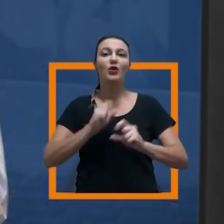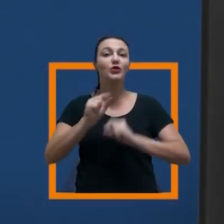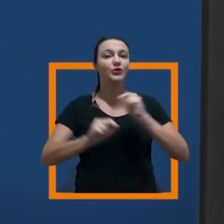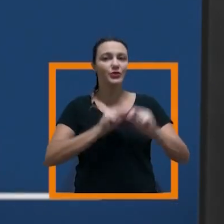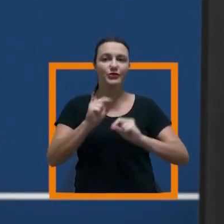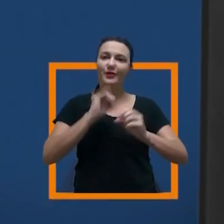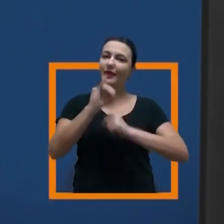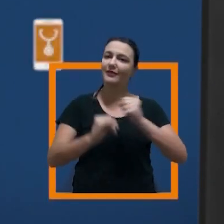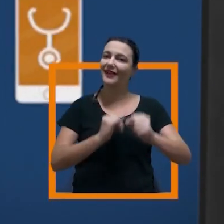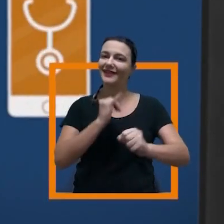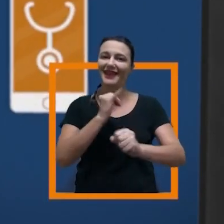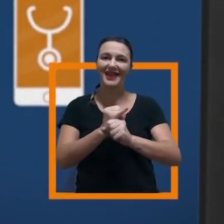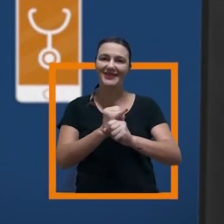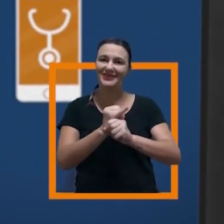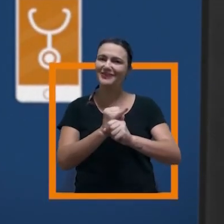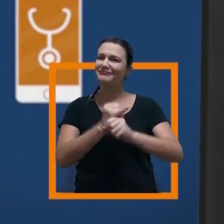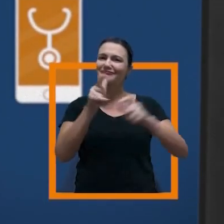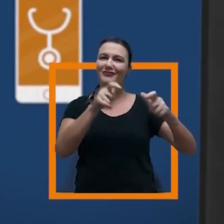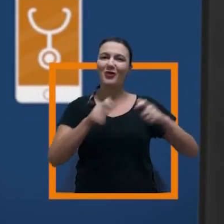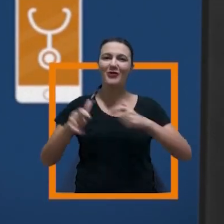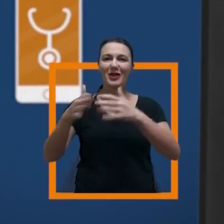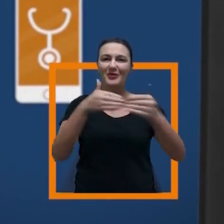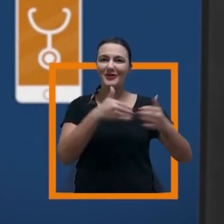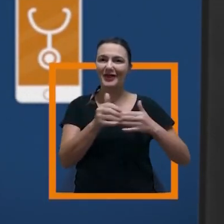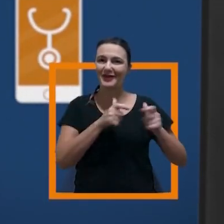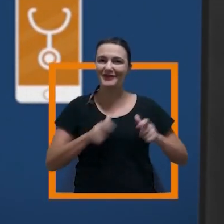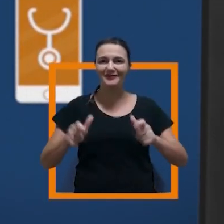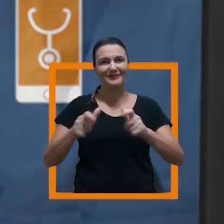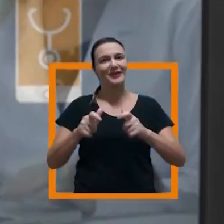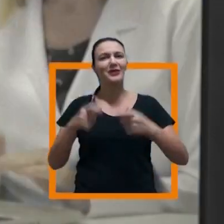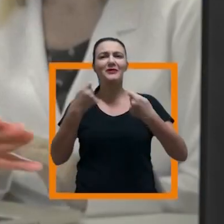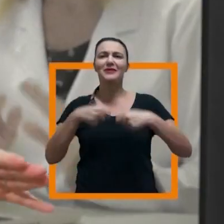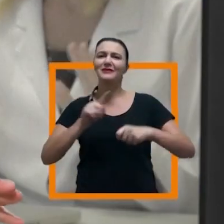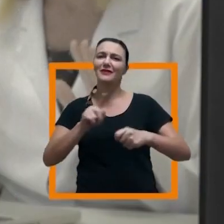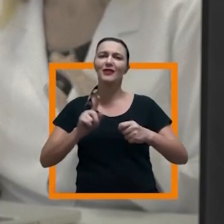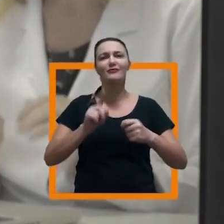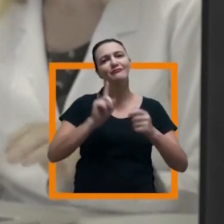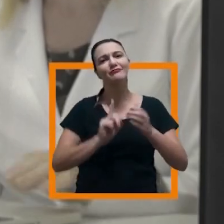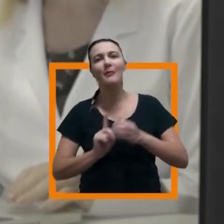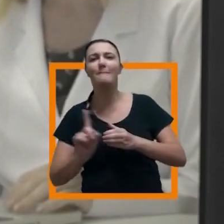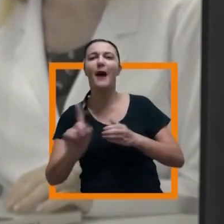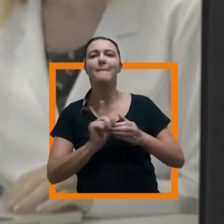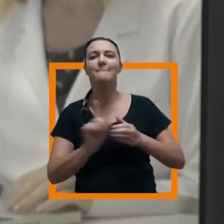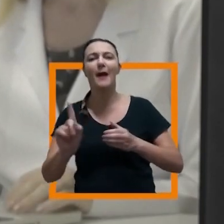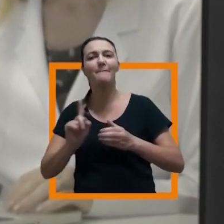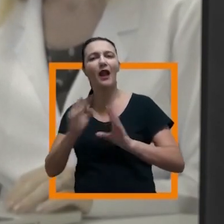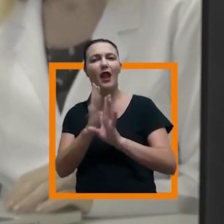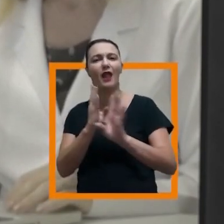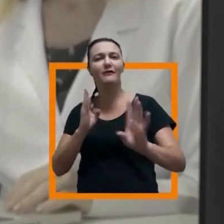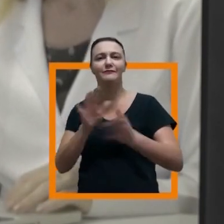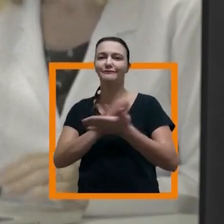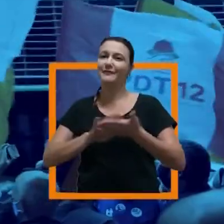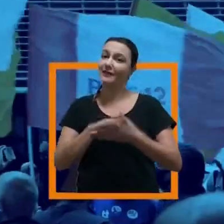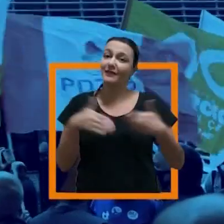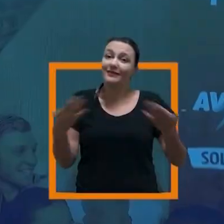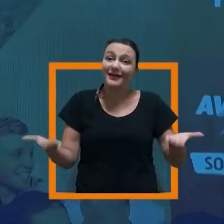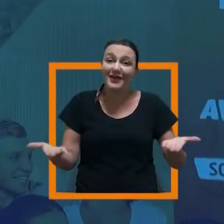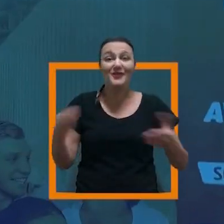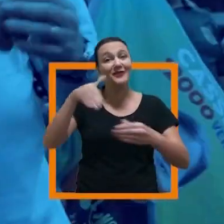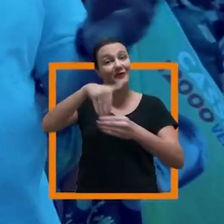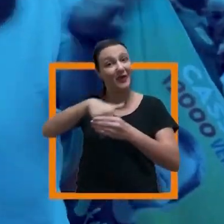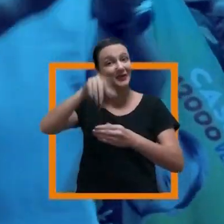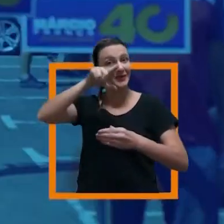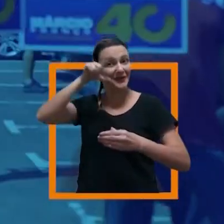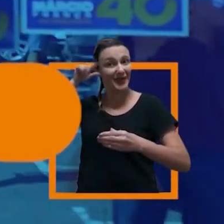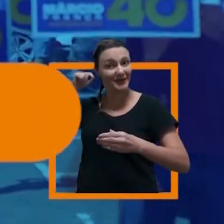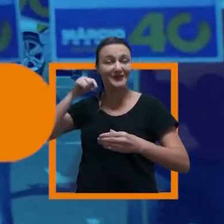poderá ser feita pela internet, de onde você estiver. Sem ter que se deslocar, sem entrar em fila. Então,